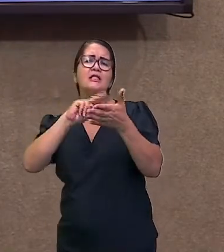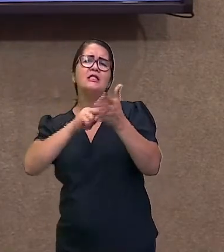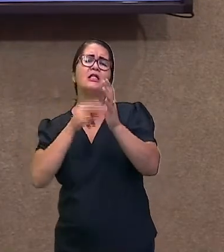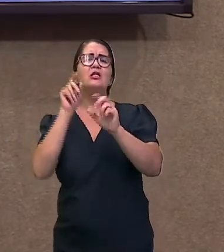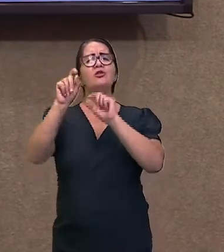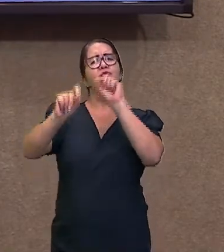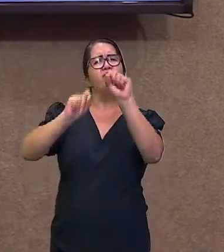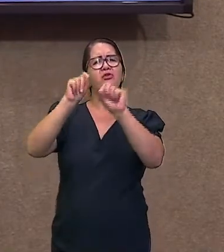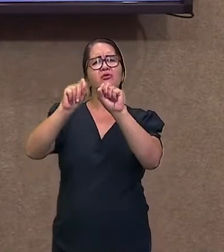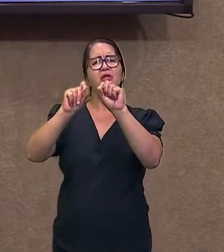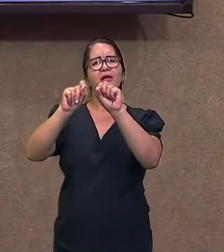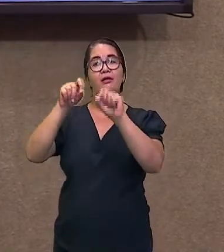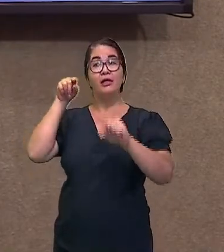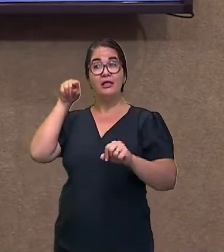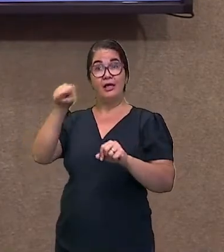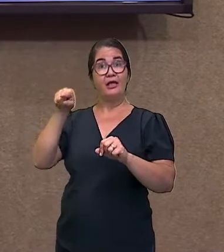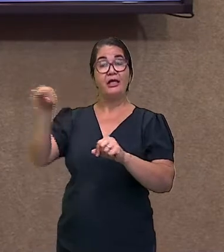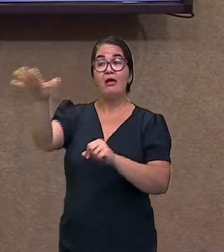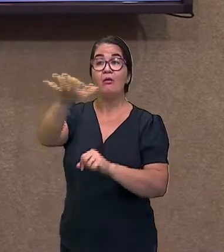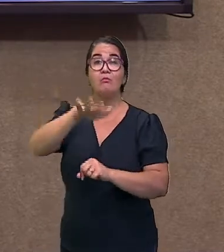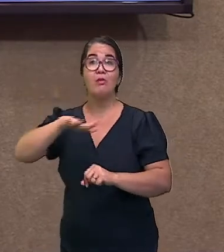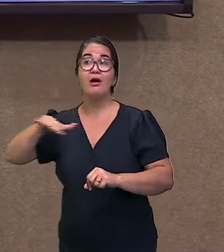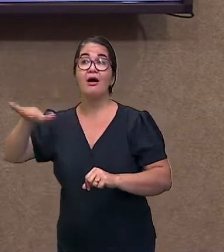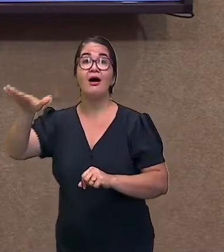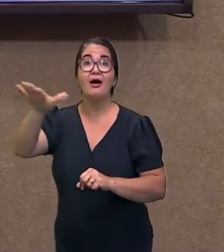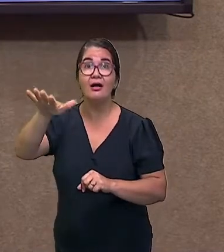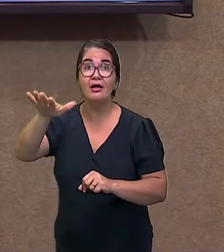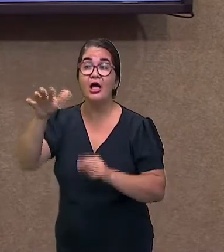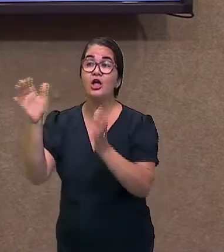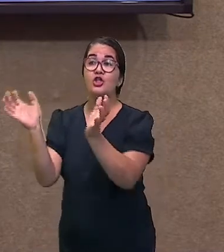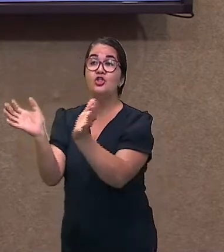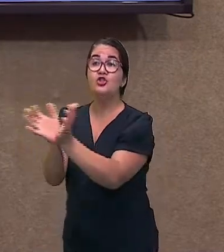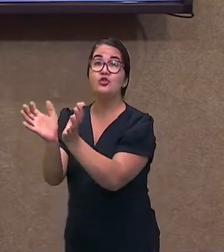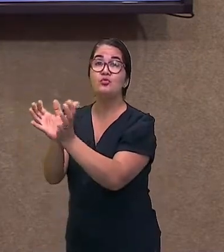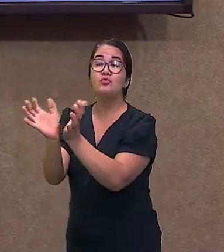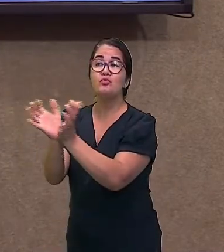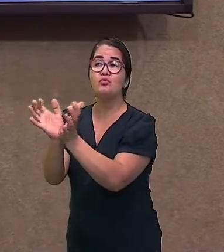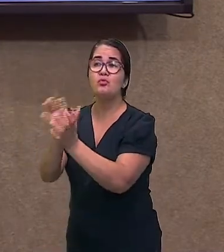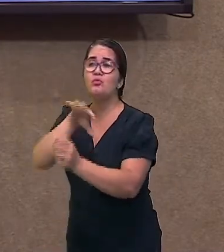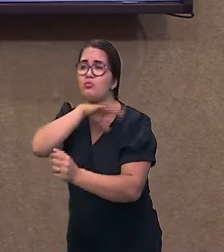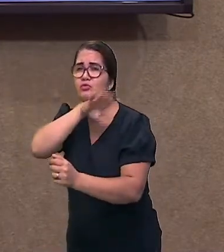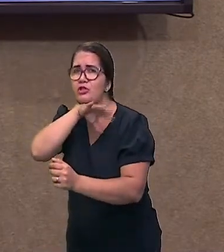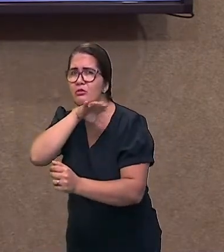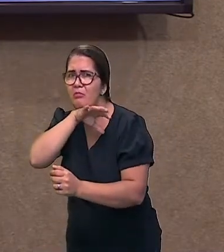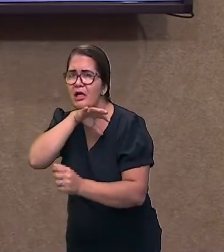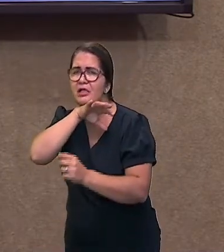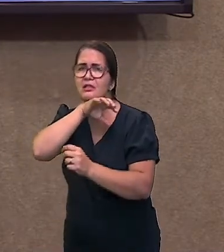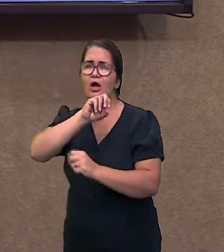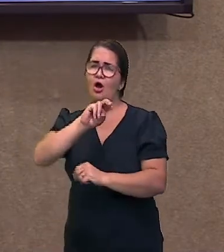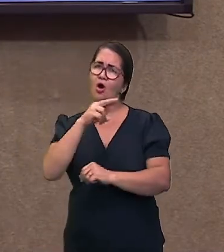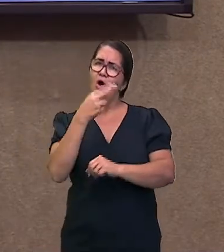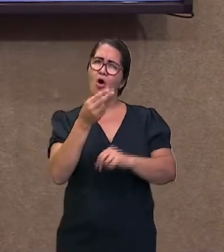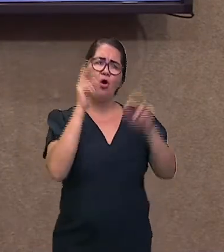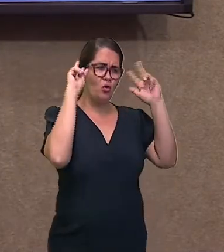espécie vive. Aonde que eu vivo? Onde que eu moro? Onde que é a minha casa?